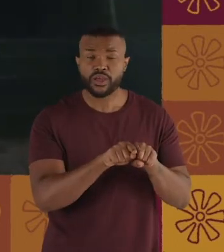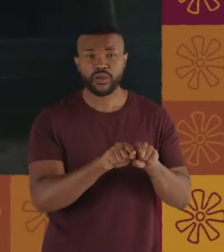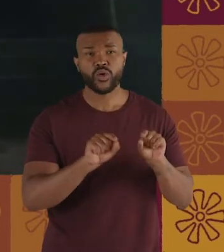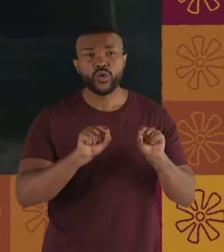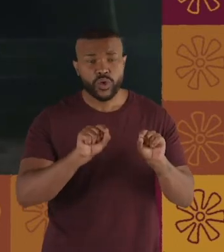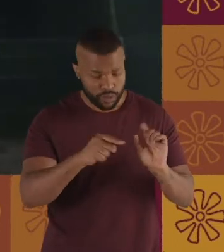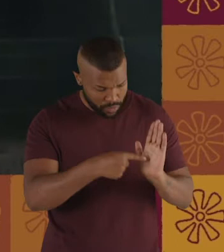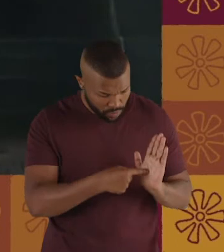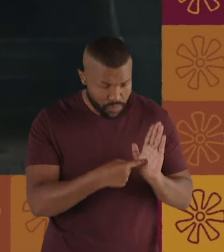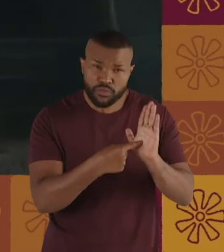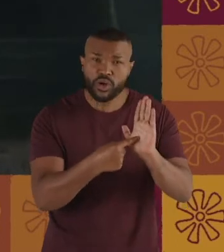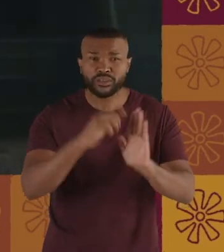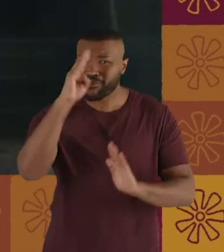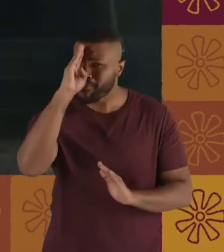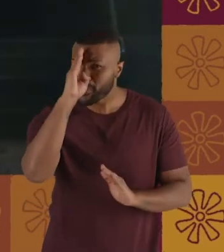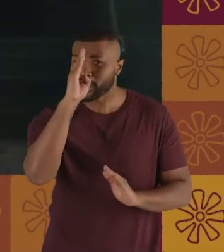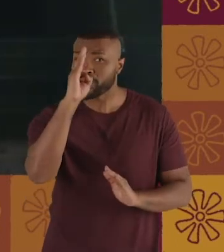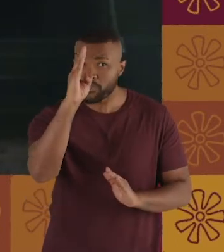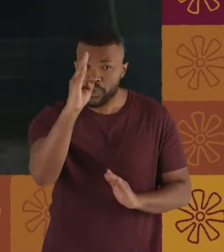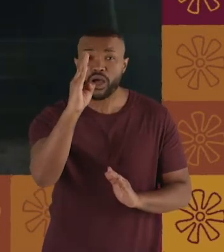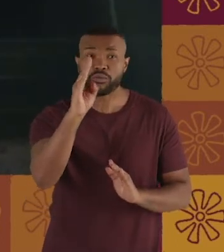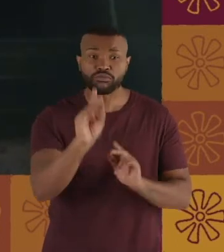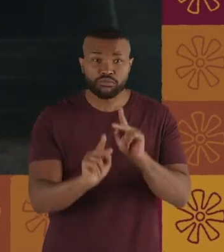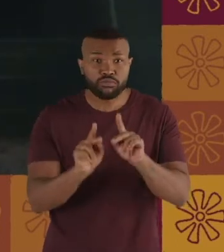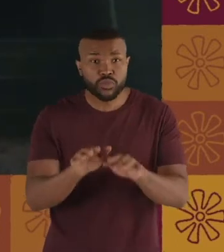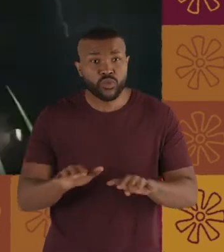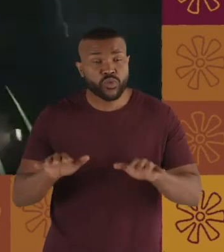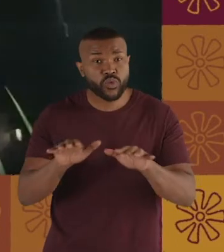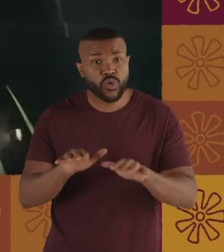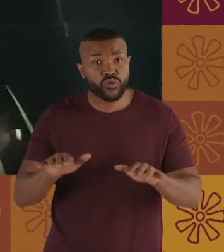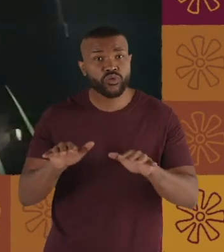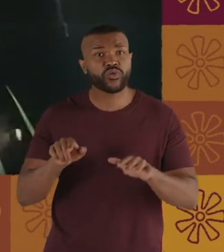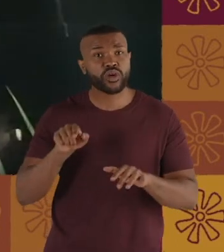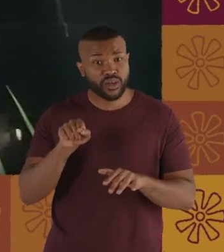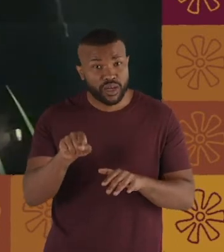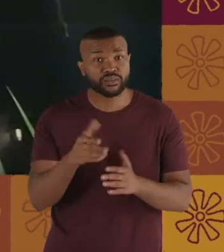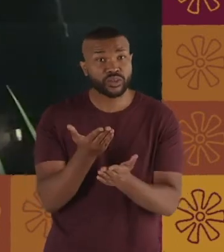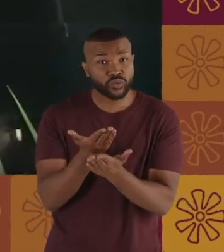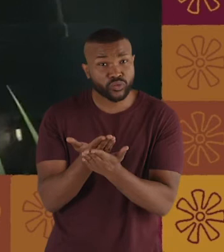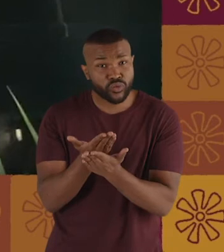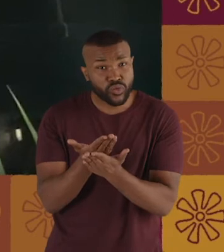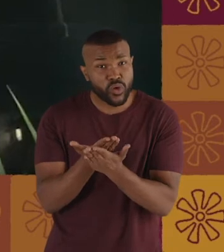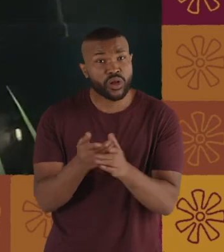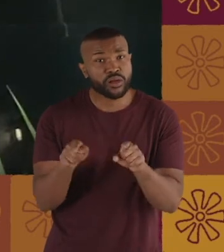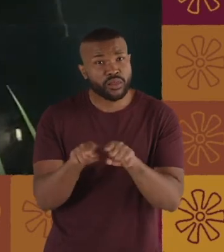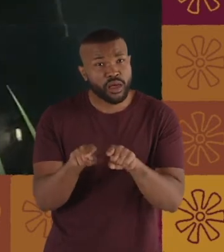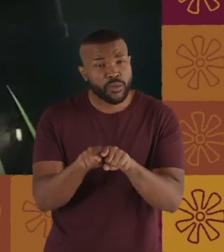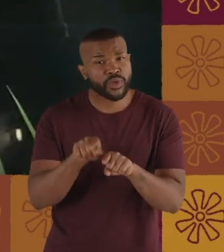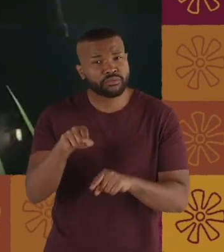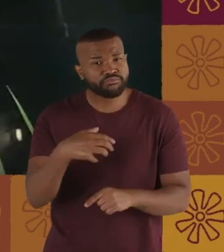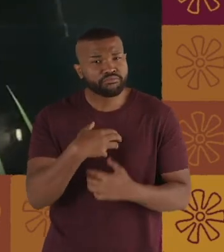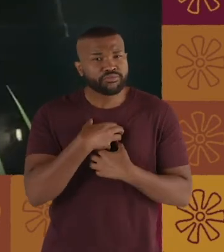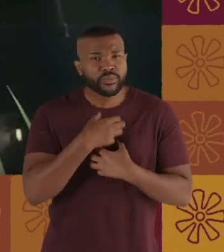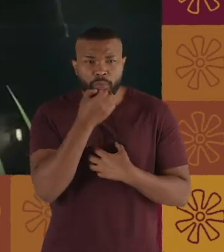traz principalmente os brancos pobres. Essa escola, esse bem